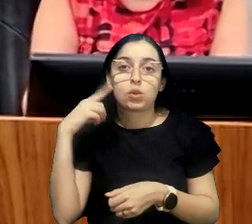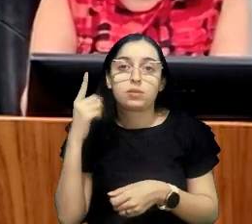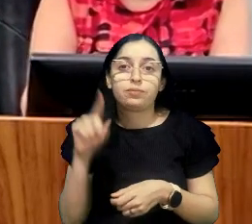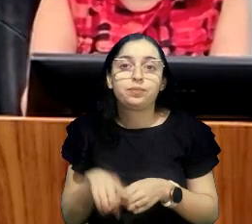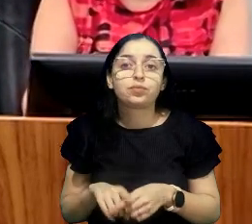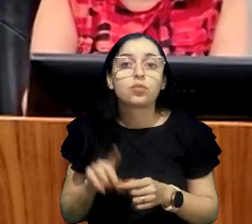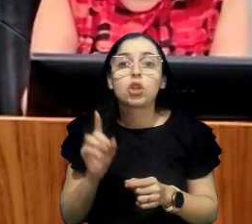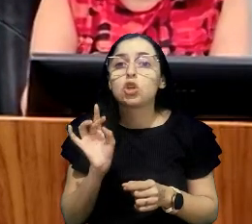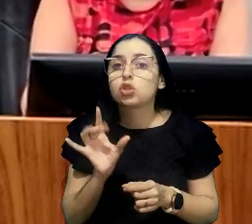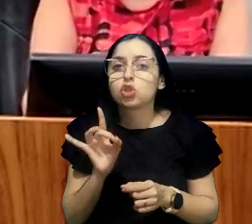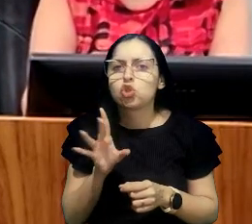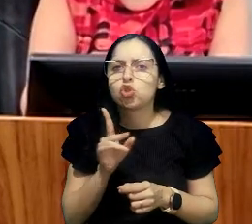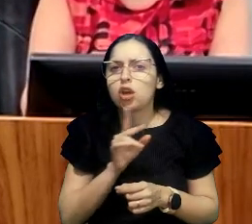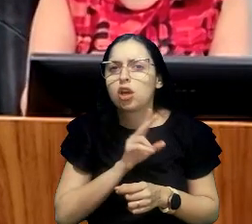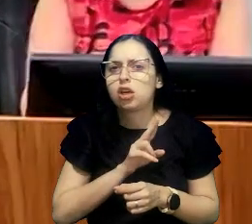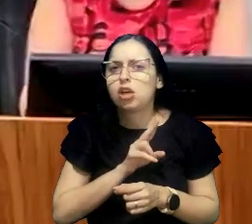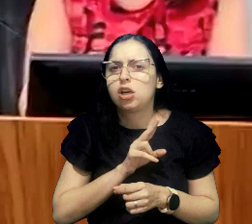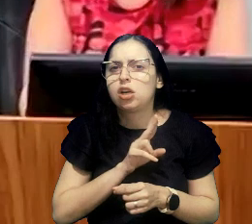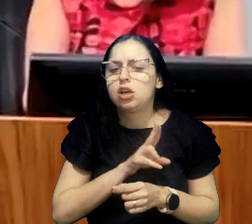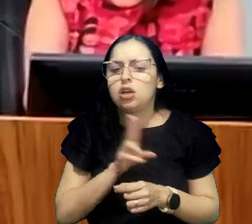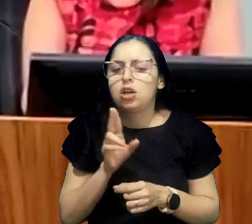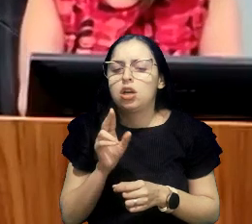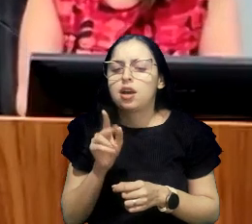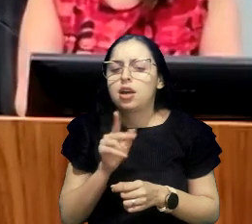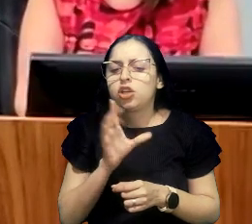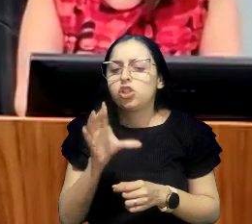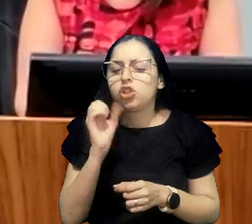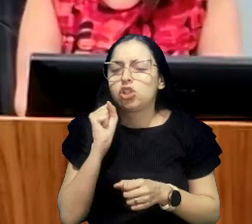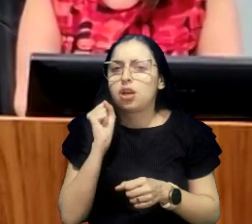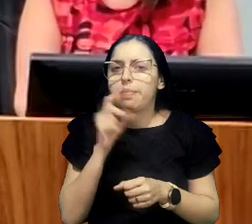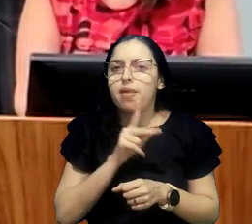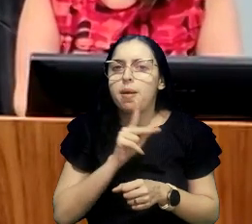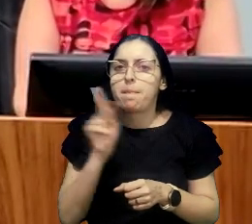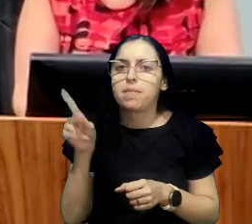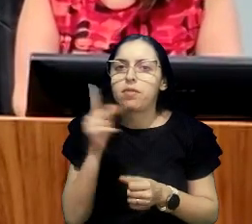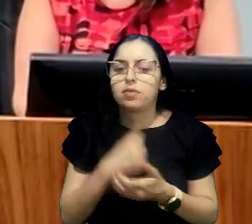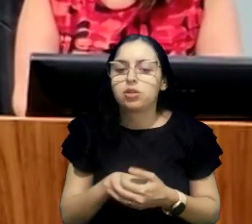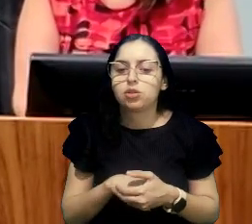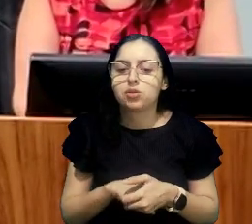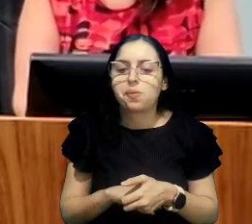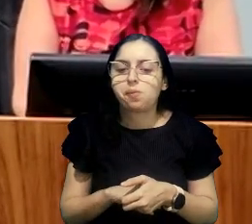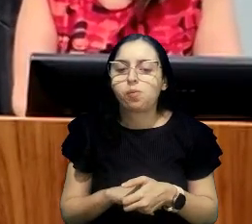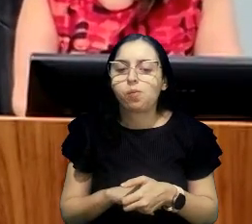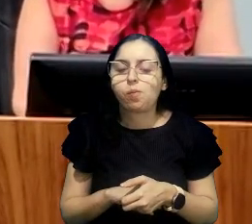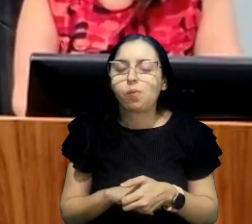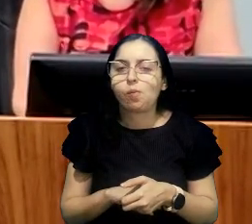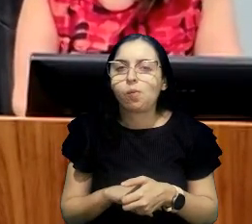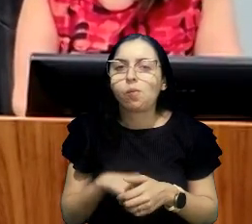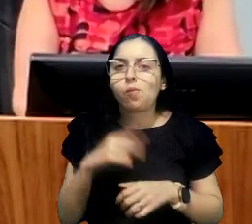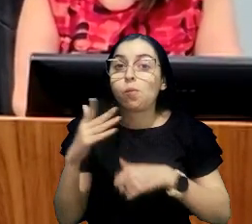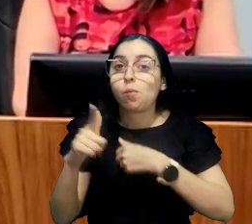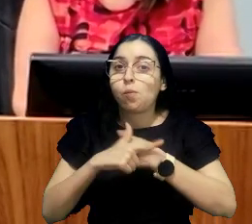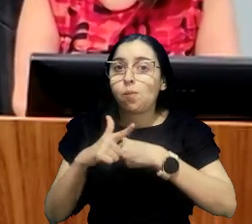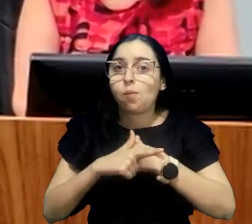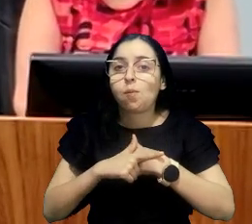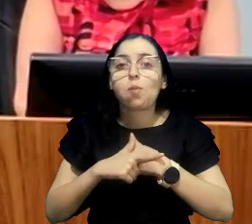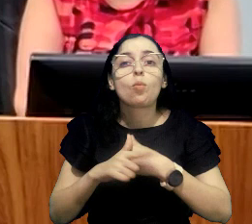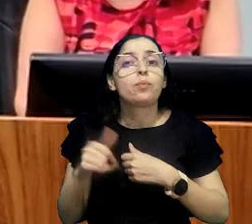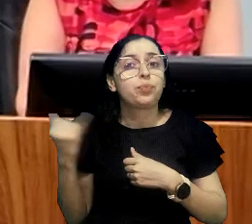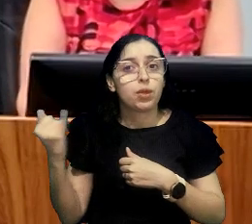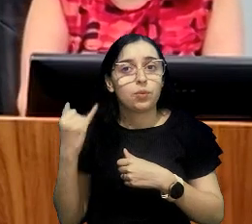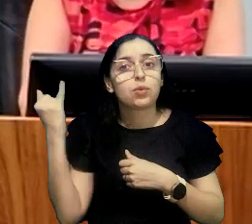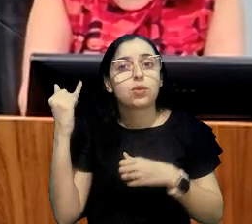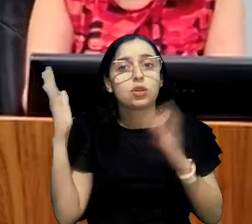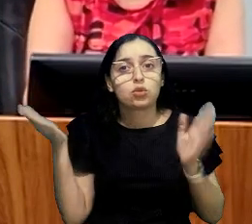chamar de professor porque é esse o papel principal de hoje, nessa